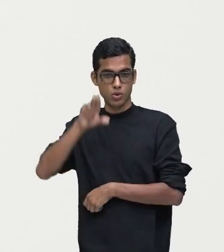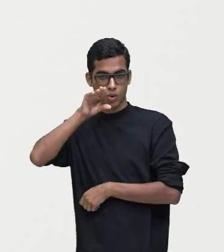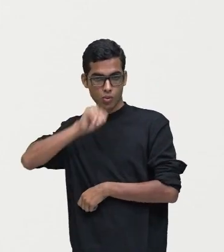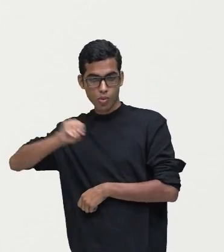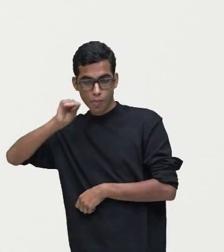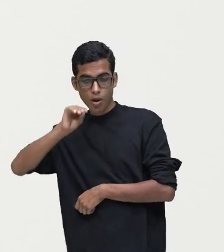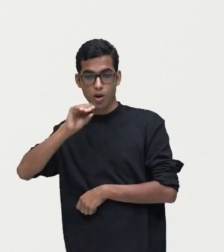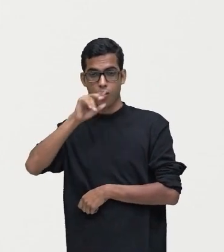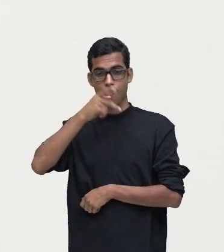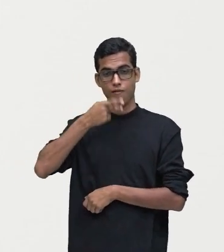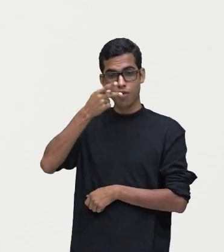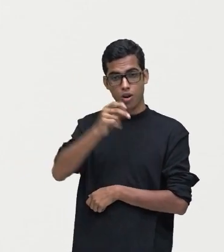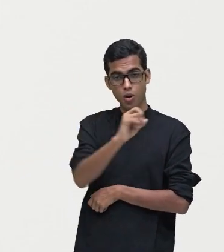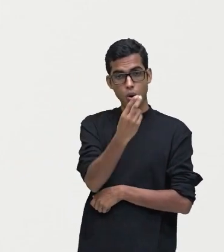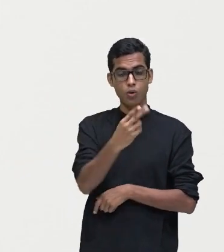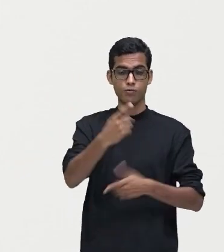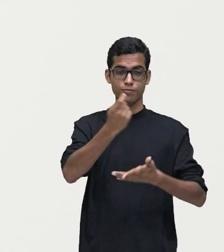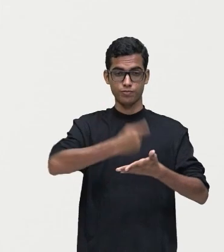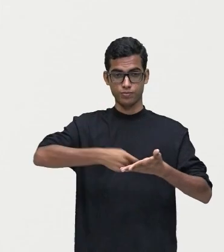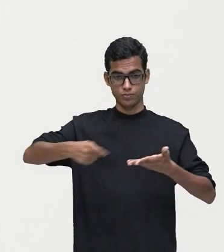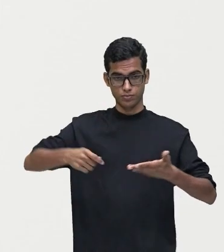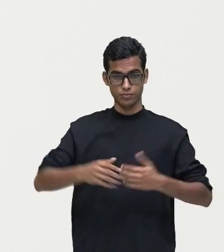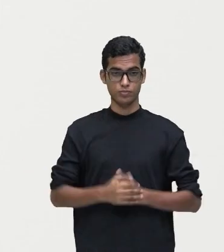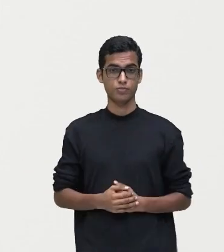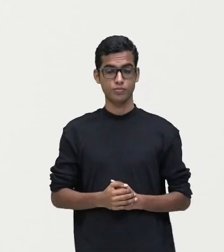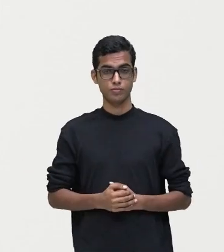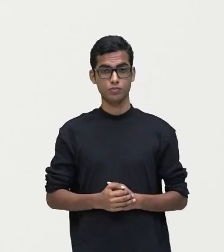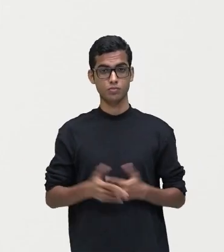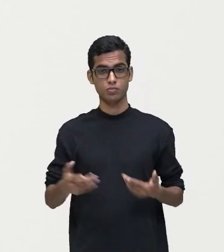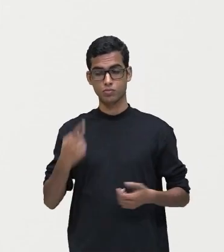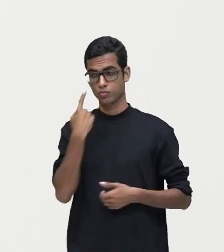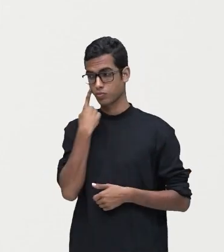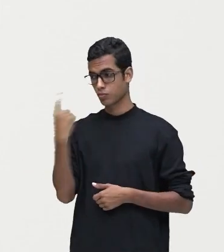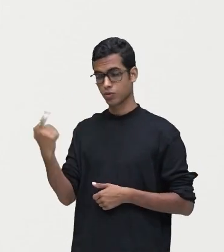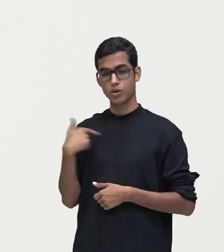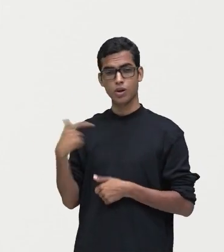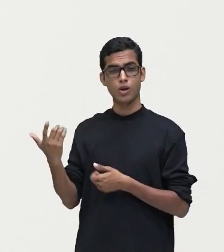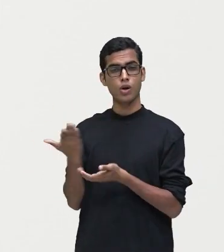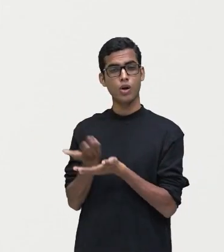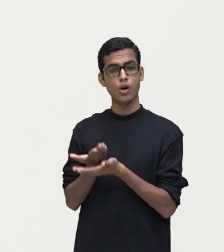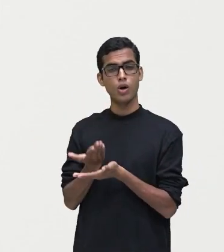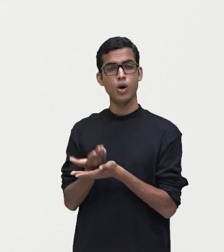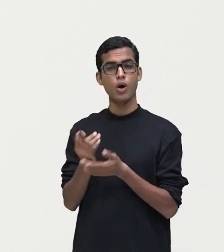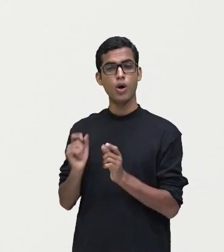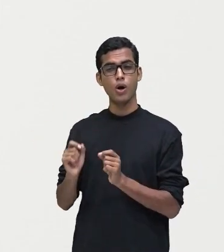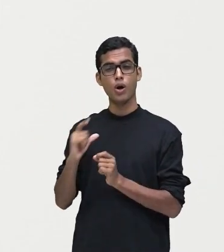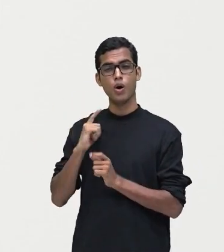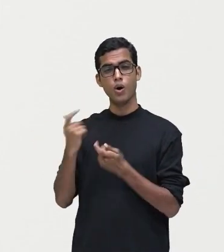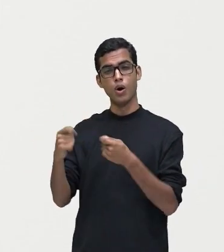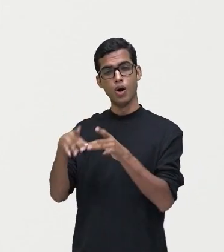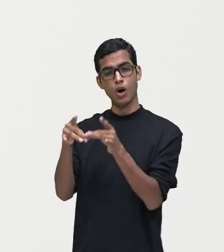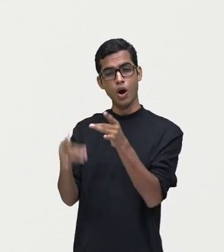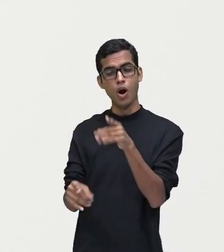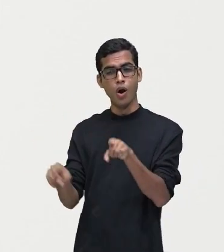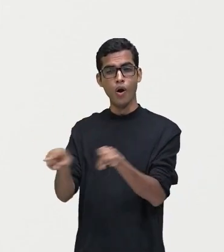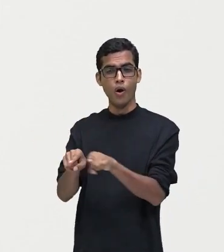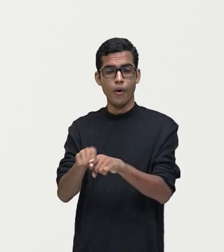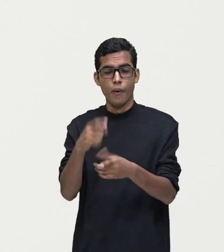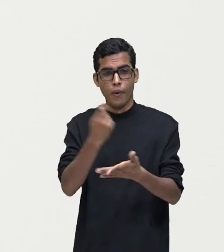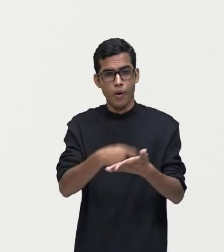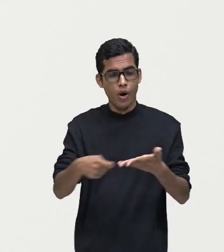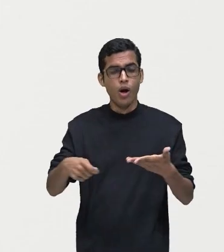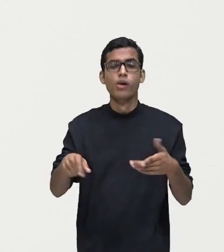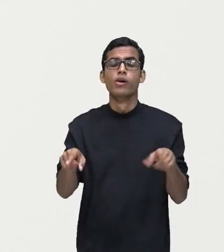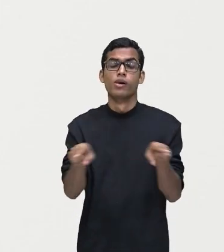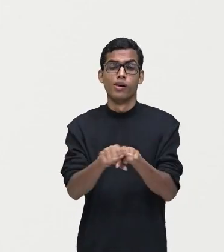ok? Ou pela escrita. Então, quando a fala, a gente pode descrever também e na escrita a gente